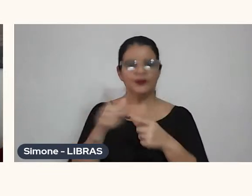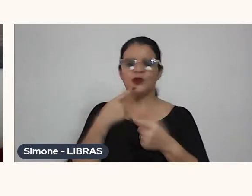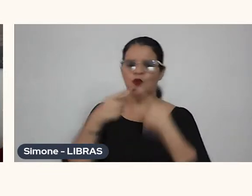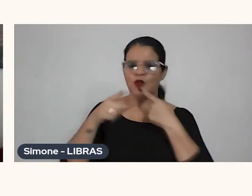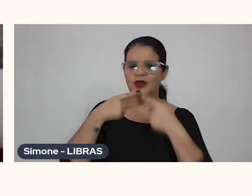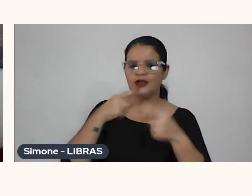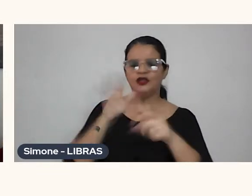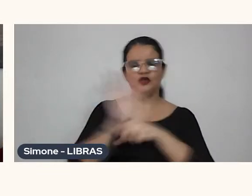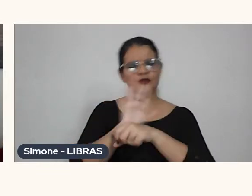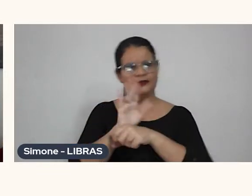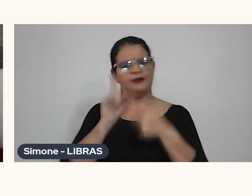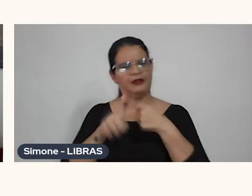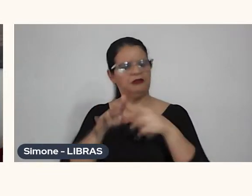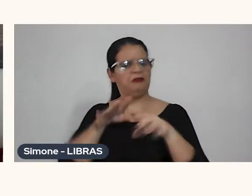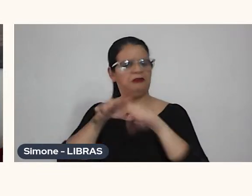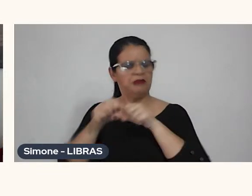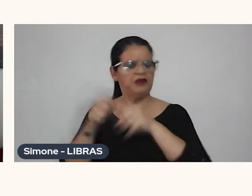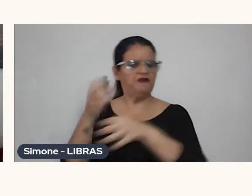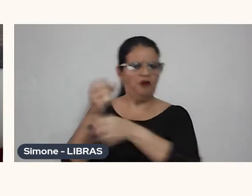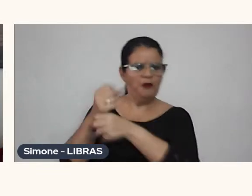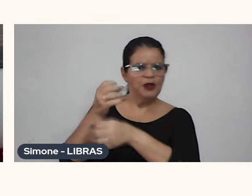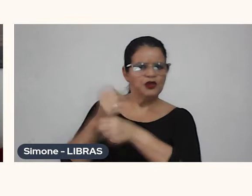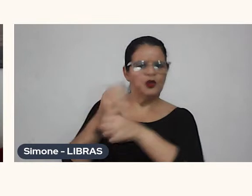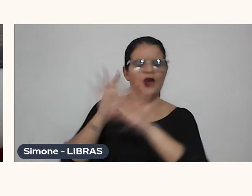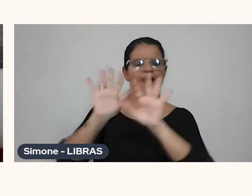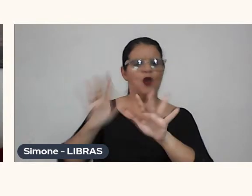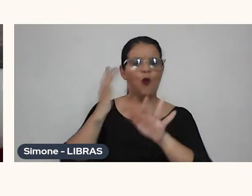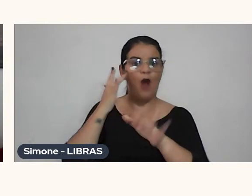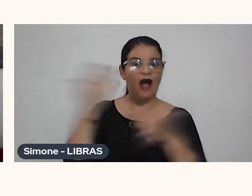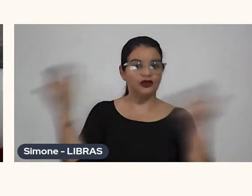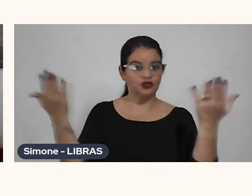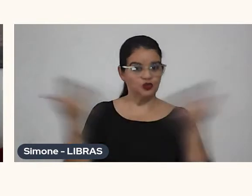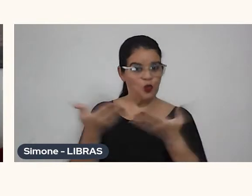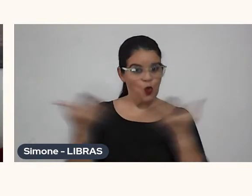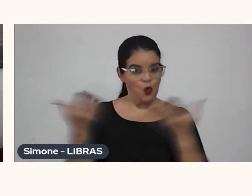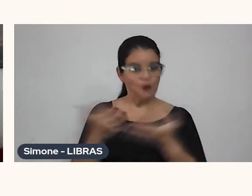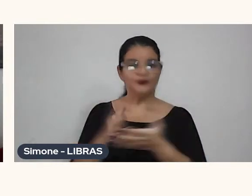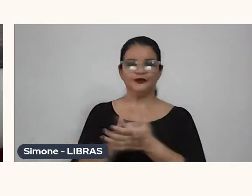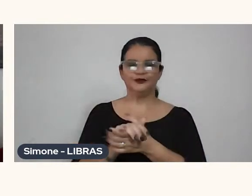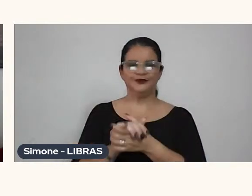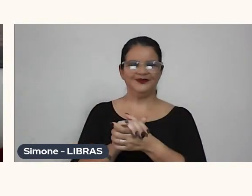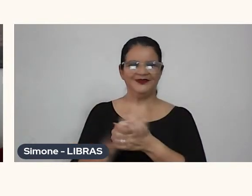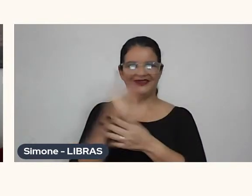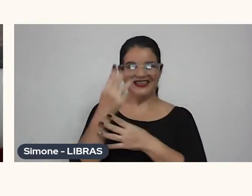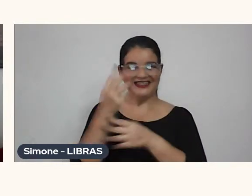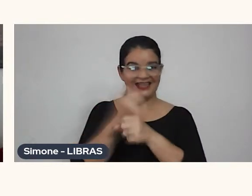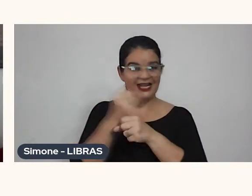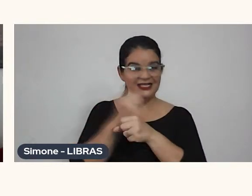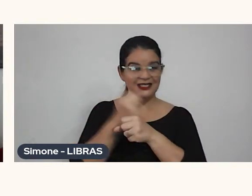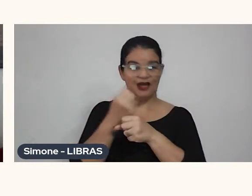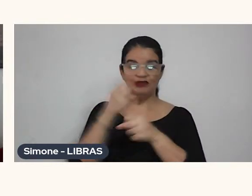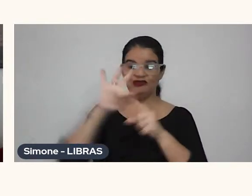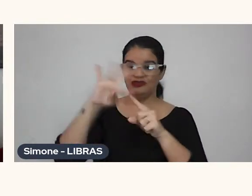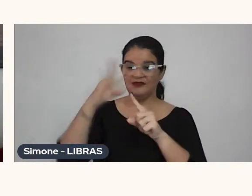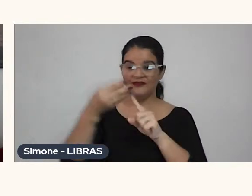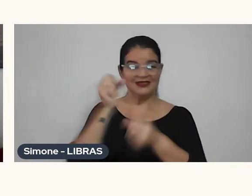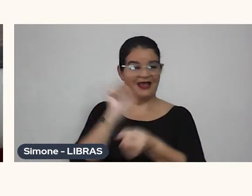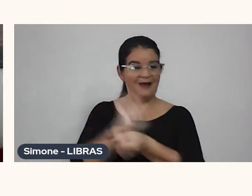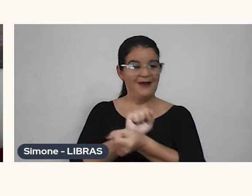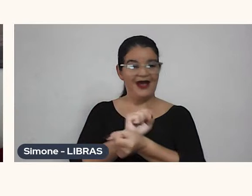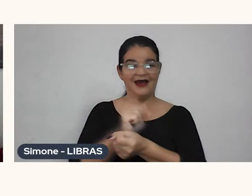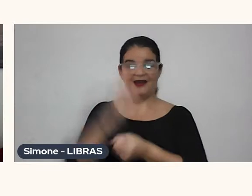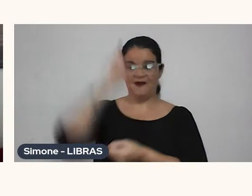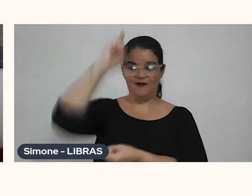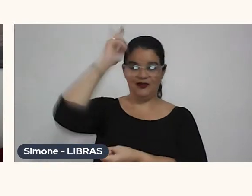cinema, e eu acho hoje, né, eu não me formei, fiz três anos de física, aí parei, fui fazer vestibular de